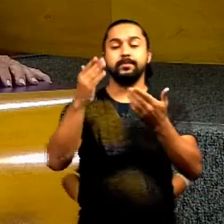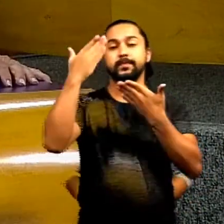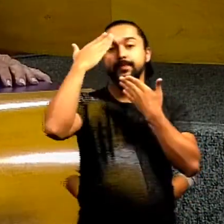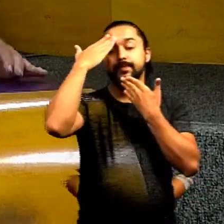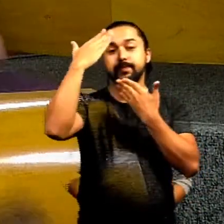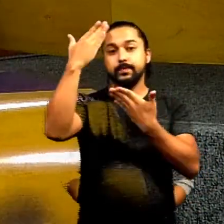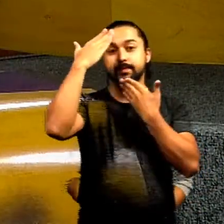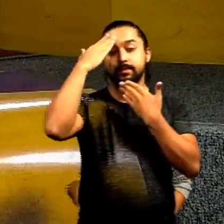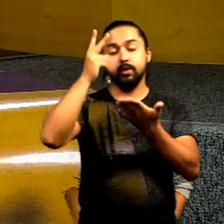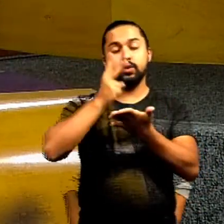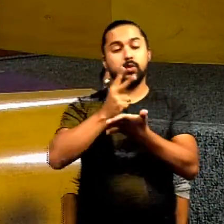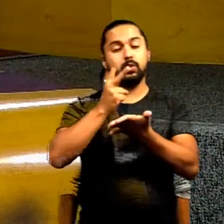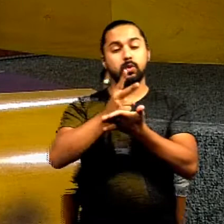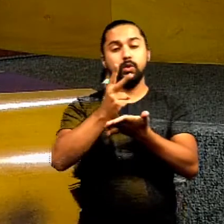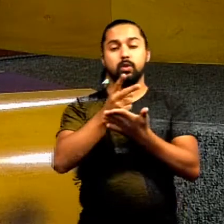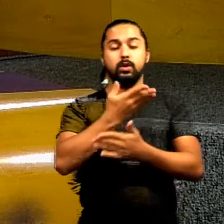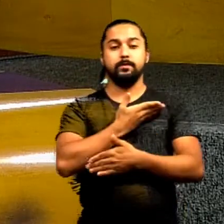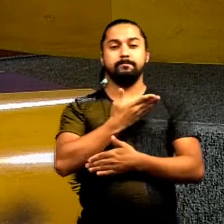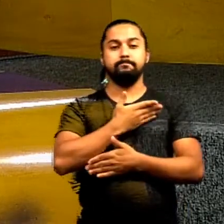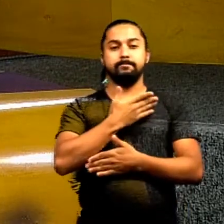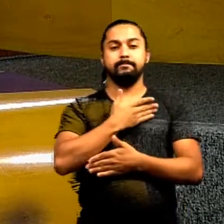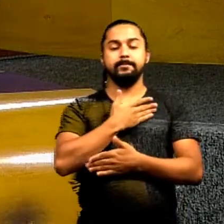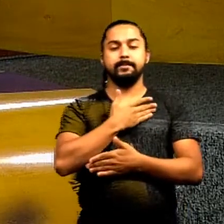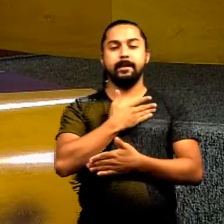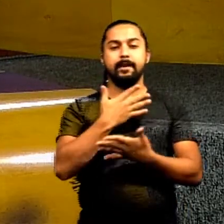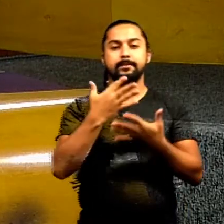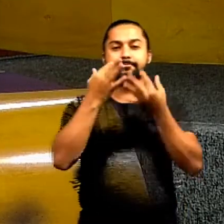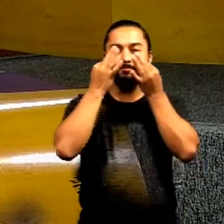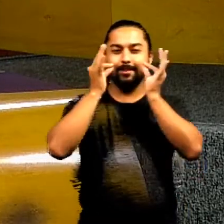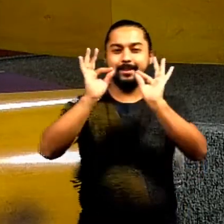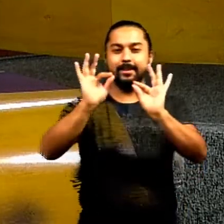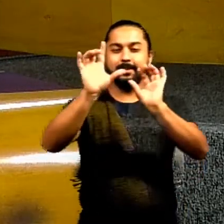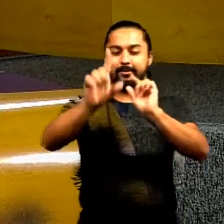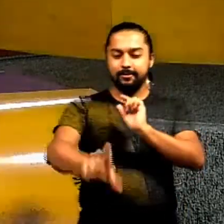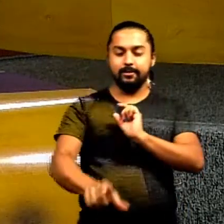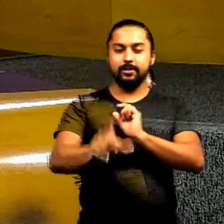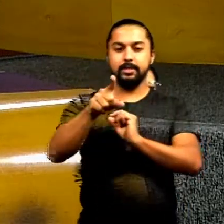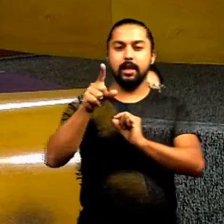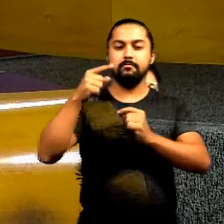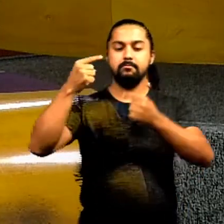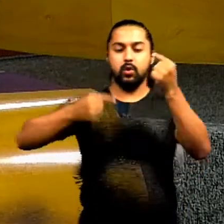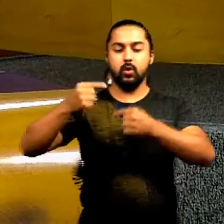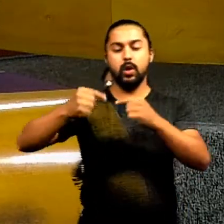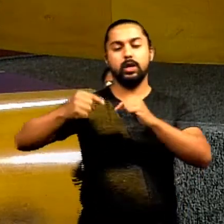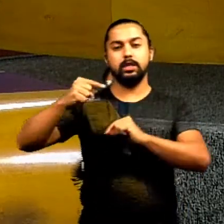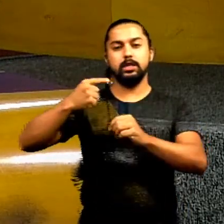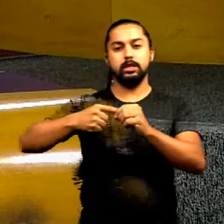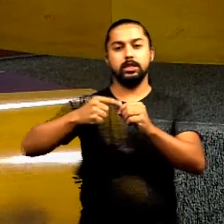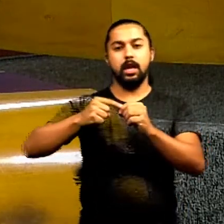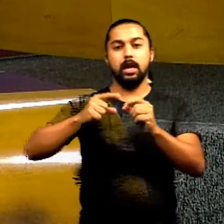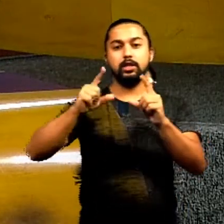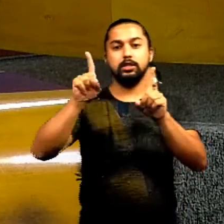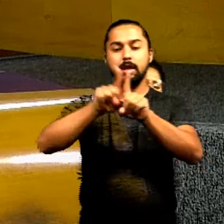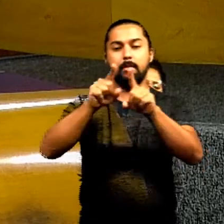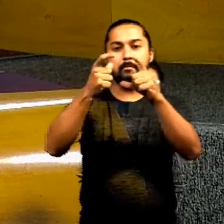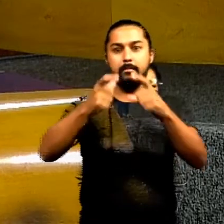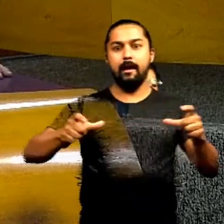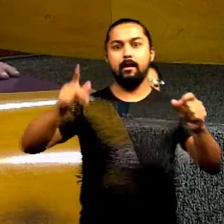quero agradecer o senhor, continuo com a amizade, ir mirando o senhor como o maior político da história desse Estado e dos maiores do país.